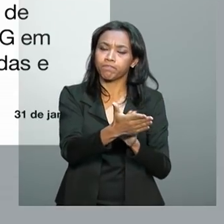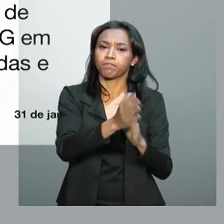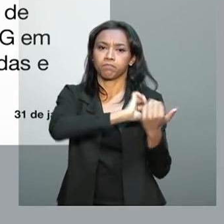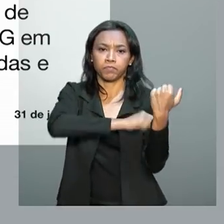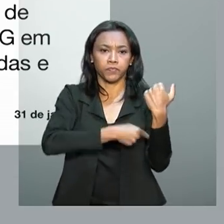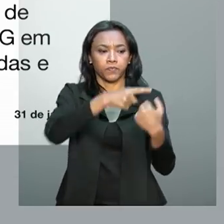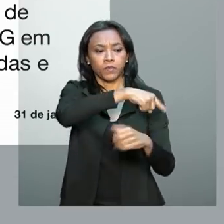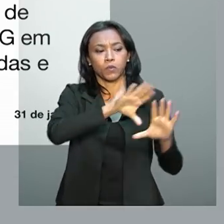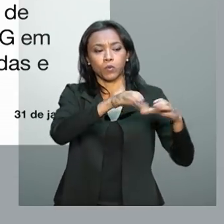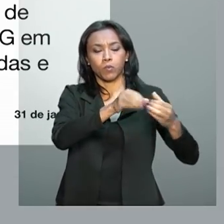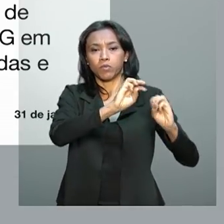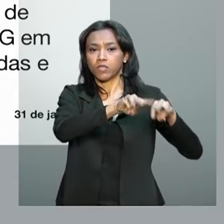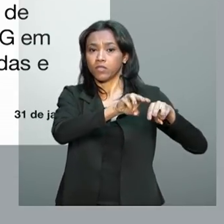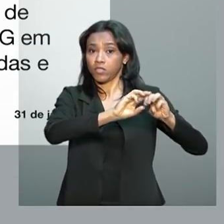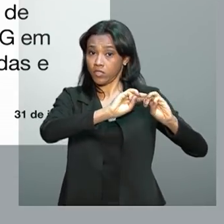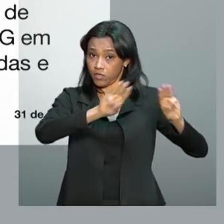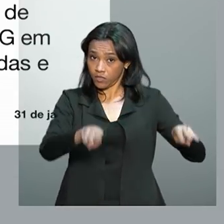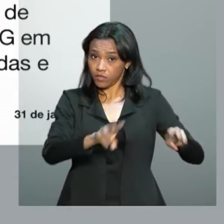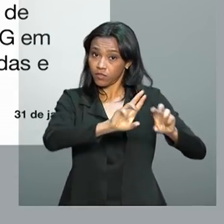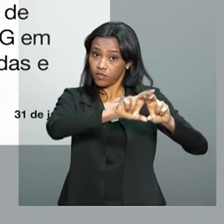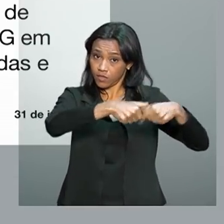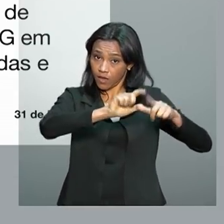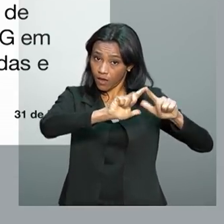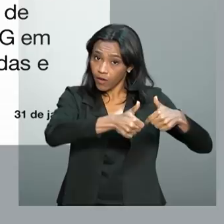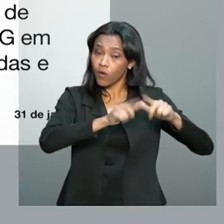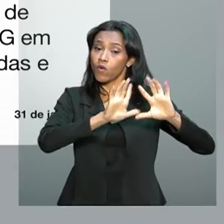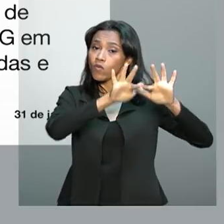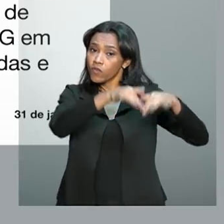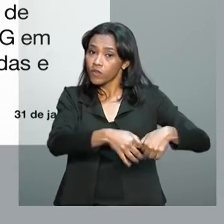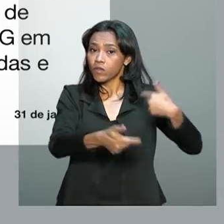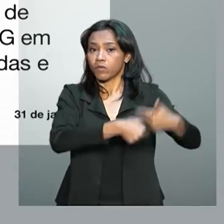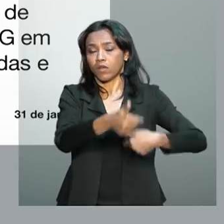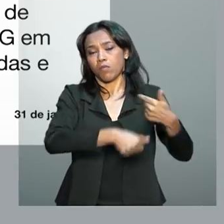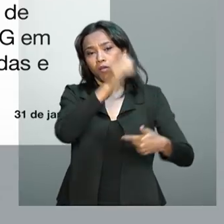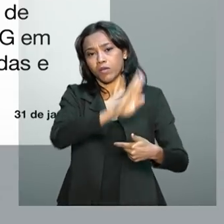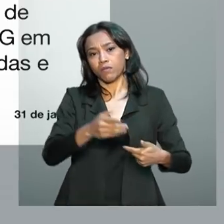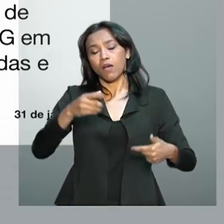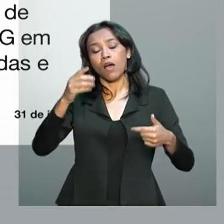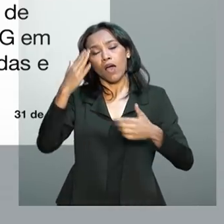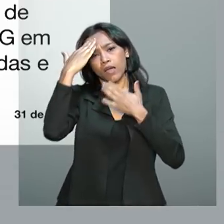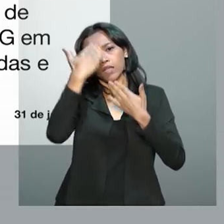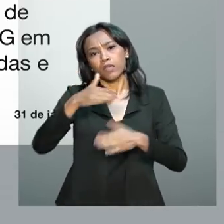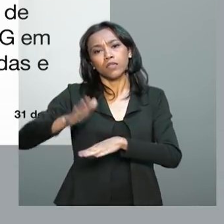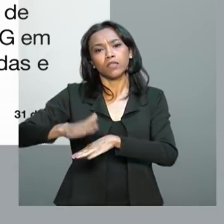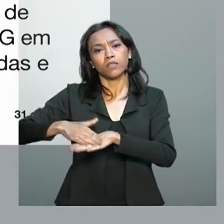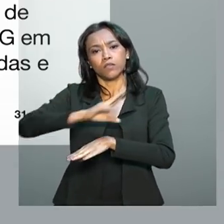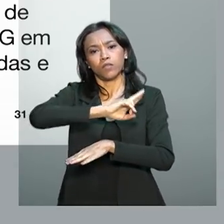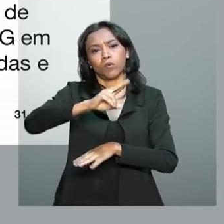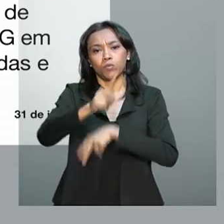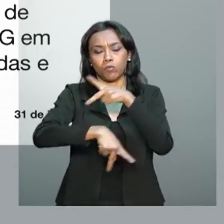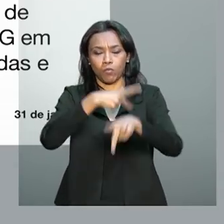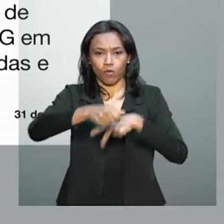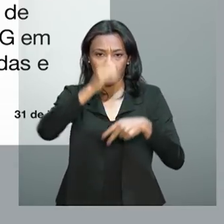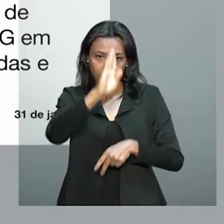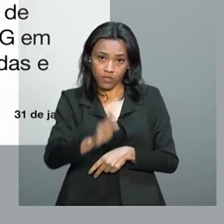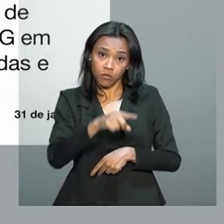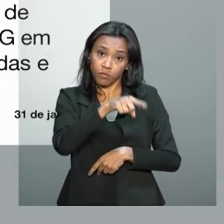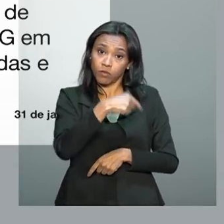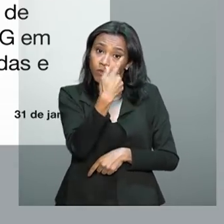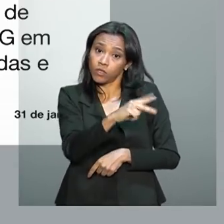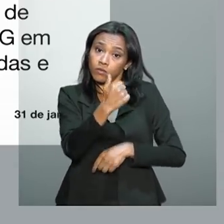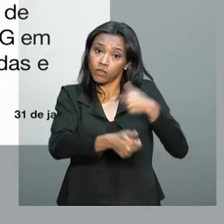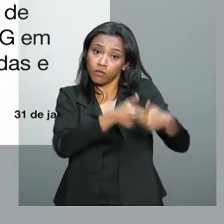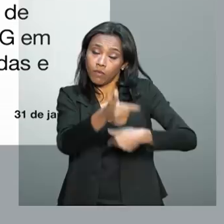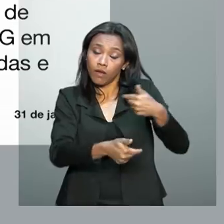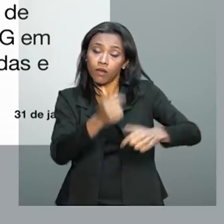Netanyahu encerram hoje a missão no Brasil. Agradeço em nome do povo brasileiro ao Estado de Israel pelos serviços prestados em Brumadinho,